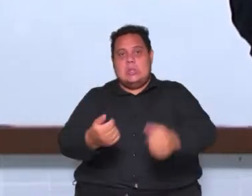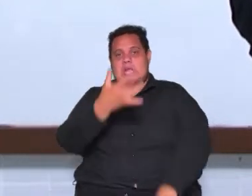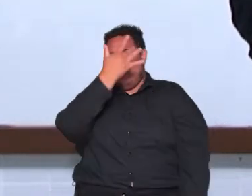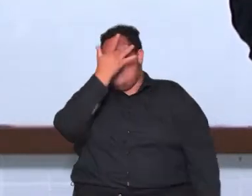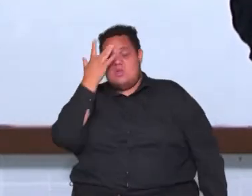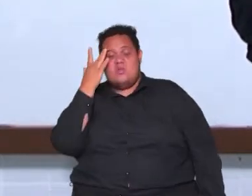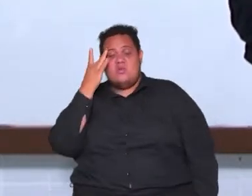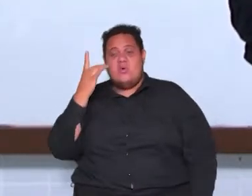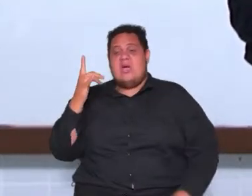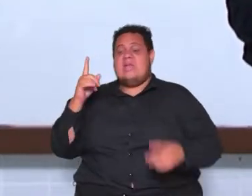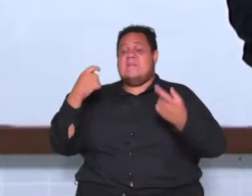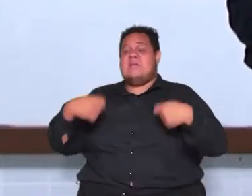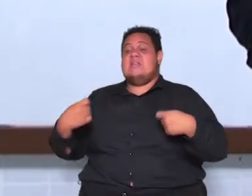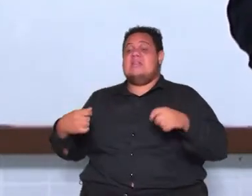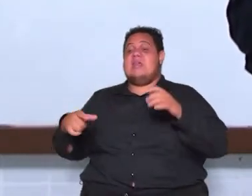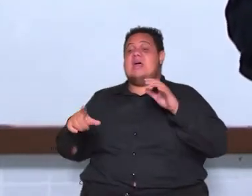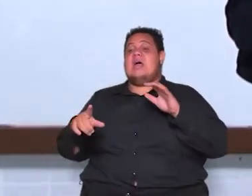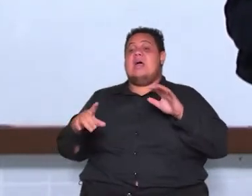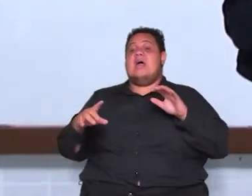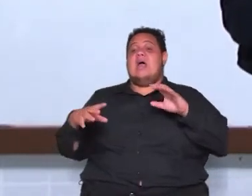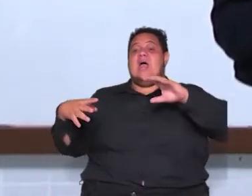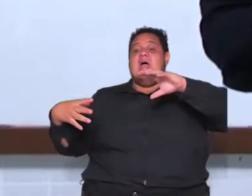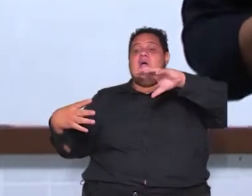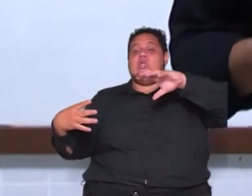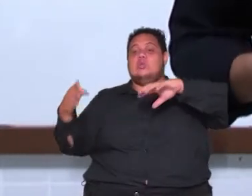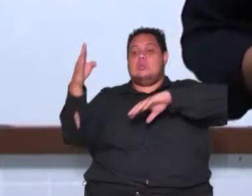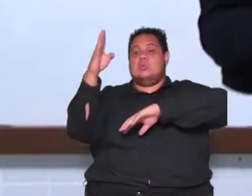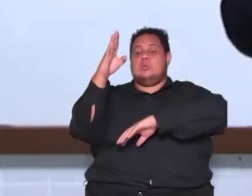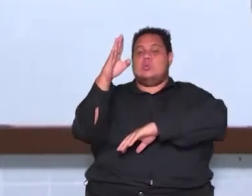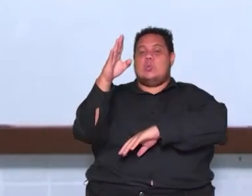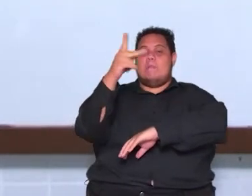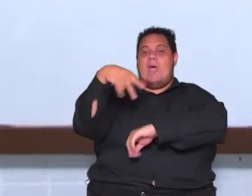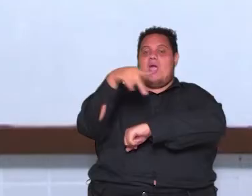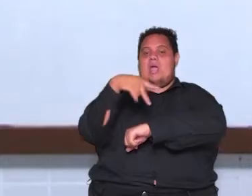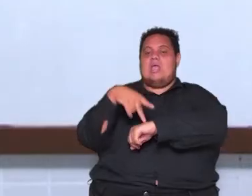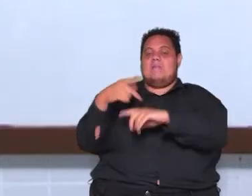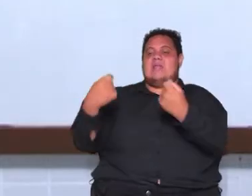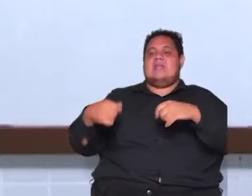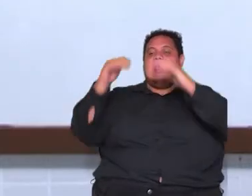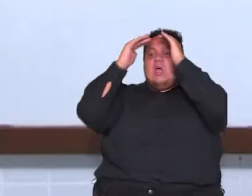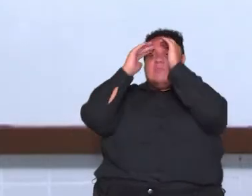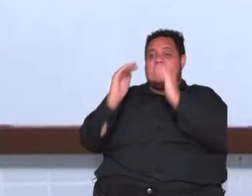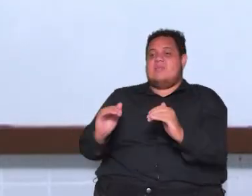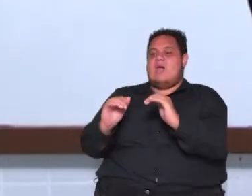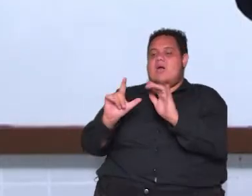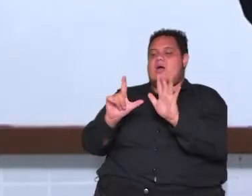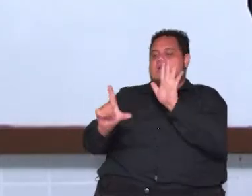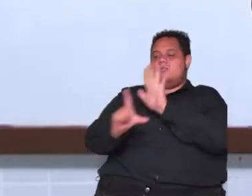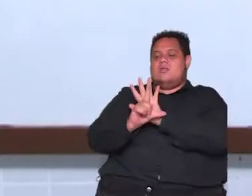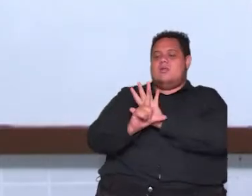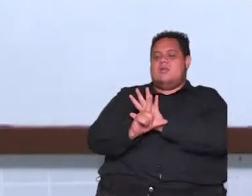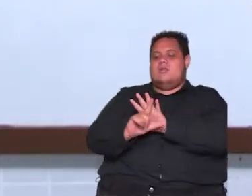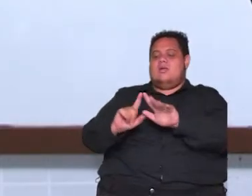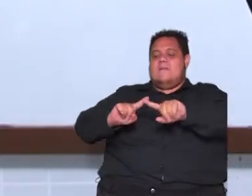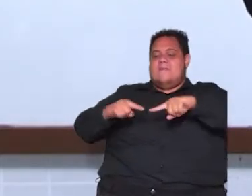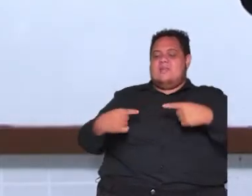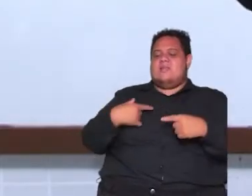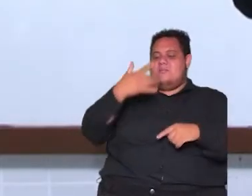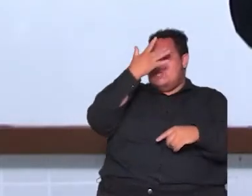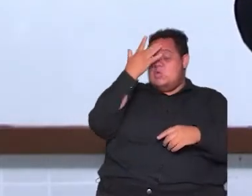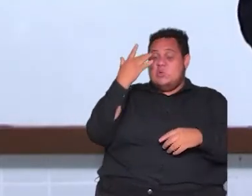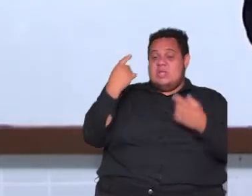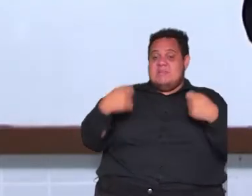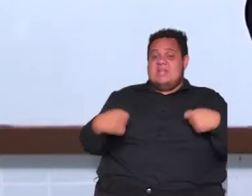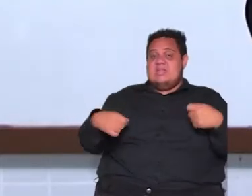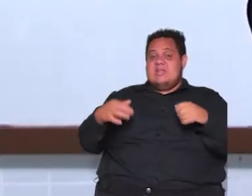que reger uma nação um governo é a lei as pessoas não tem que ser leais ao indivíduo mas as pessoas devem ser leais